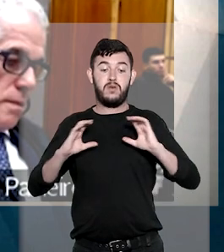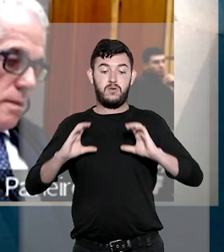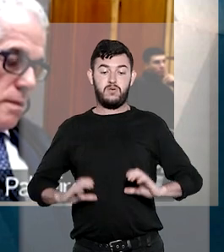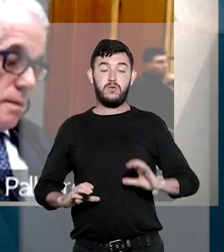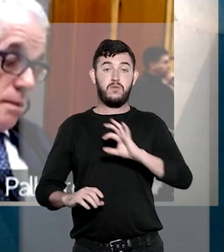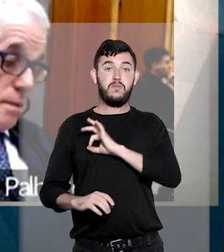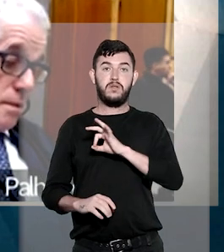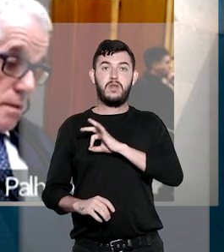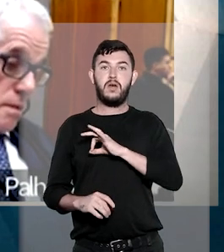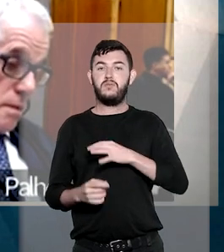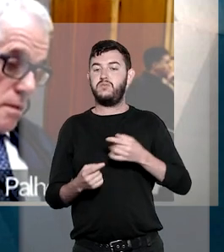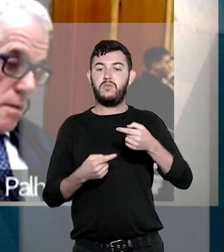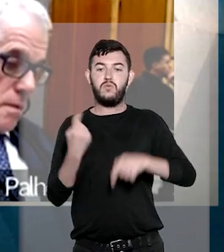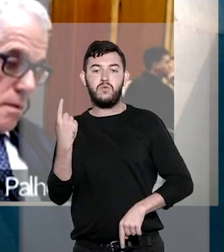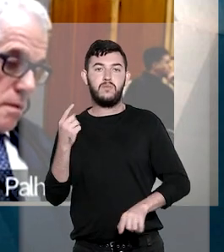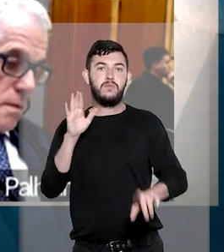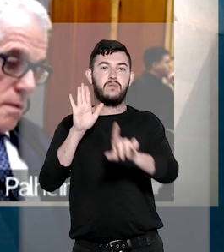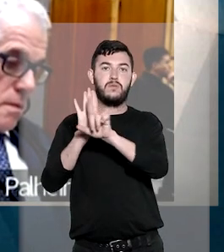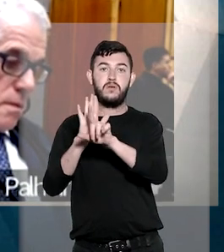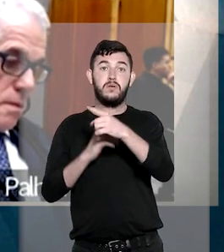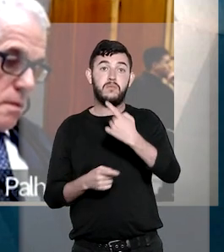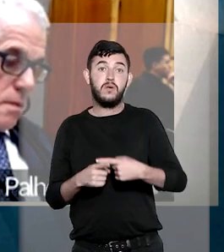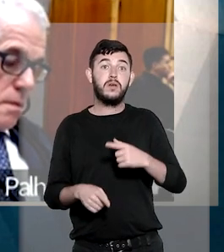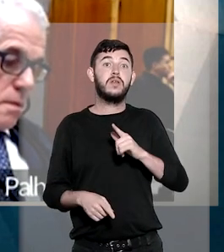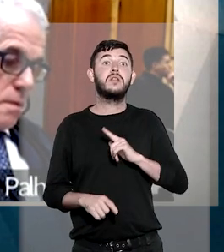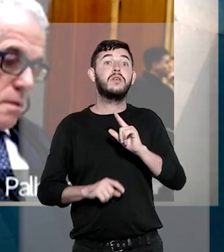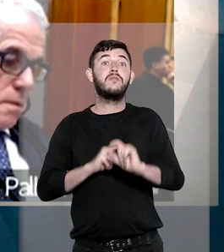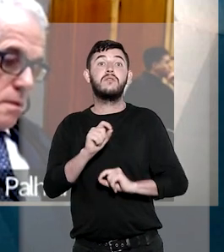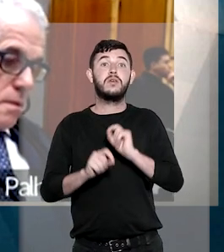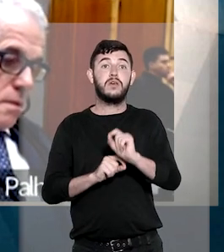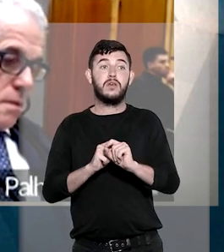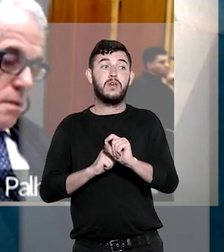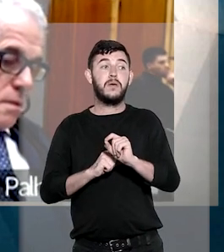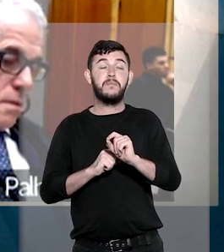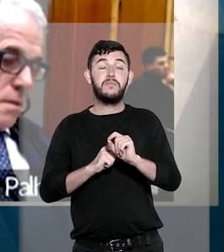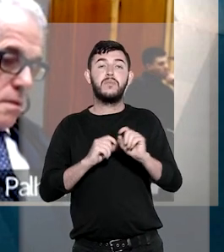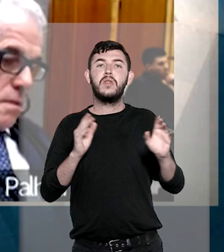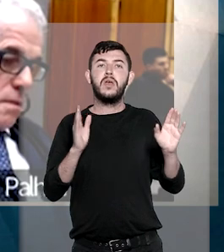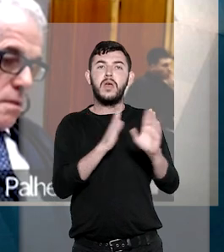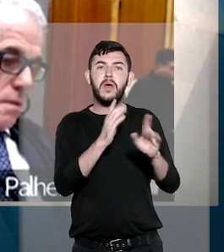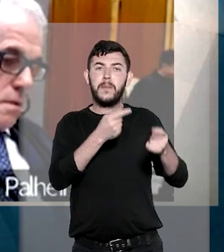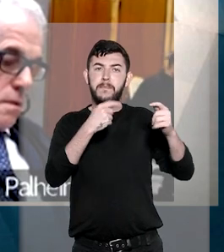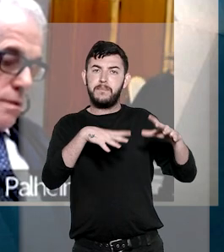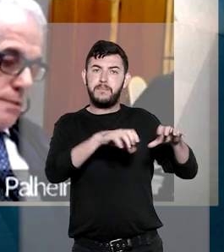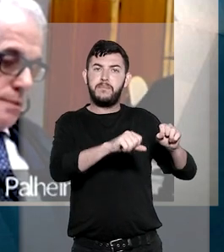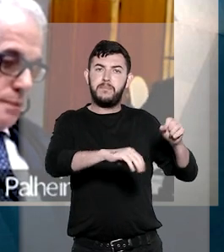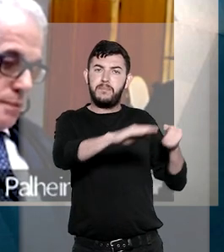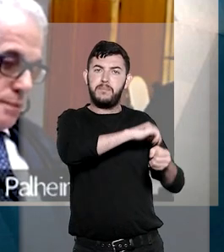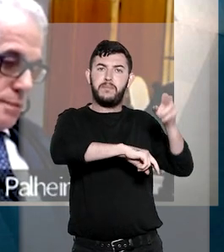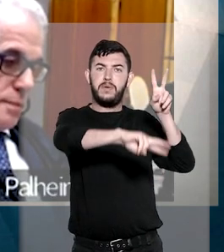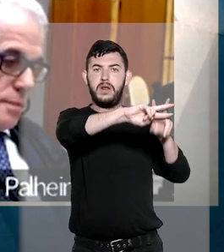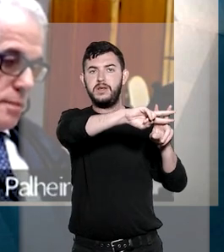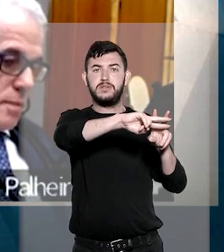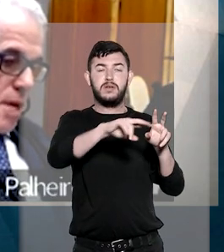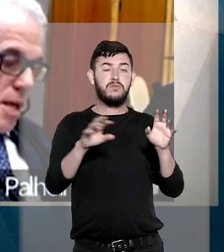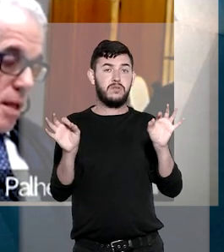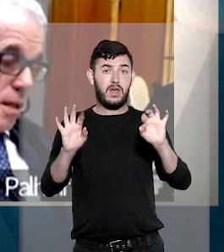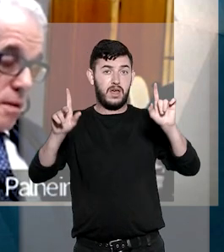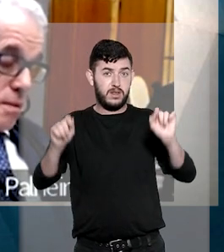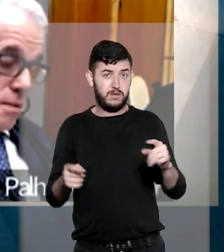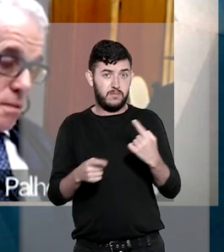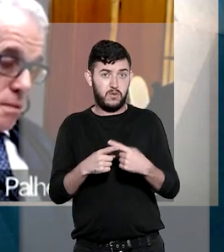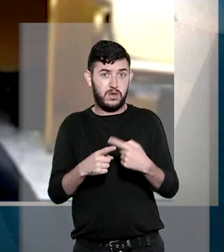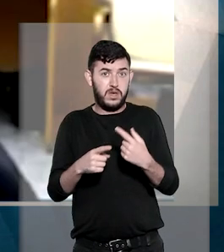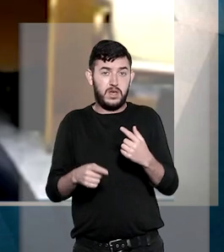foi ilícita, pois não havia prisão em flagrante no momento do telefonema, uma vez que nada de ilegal tinha sido encontrado